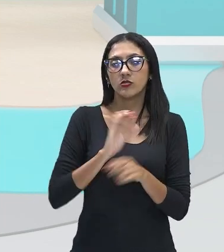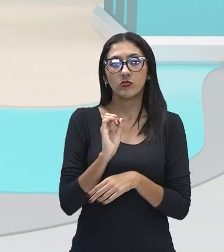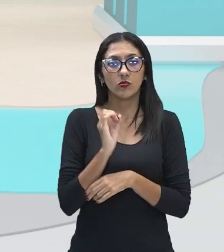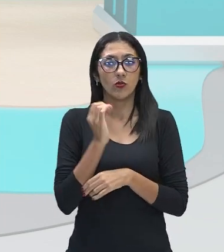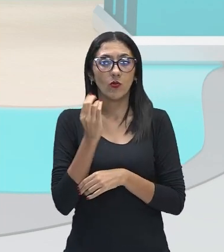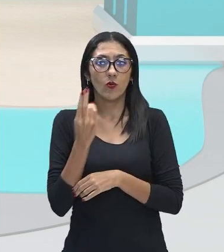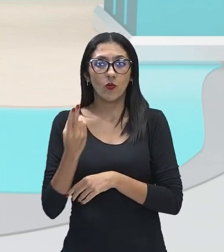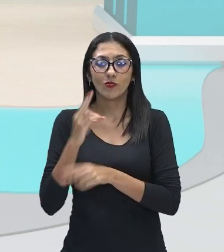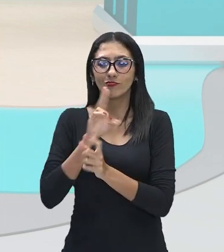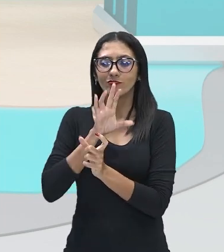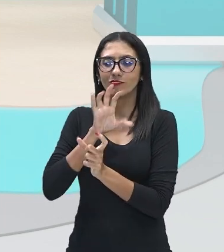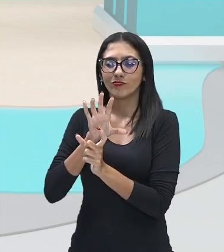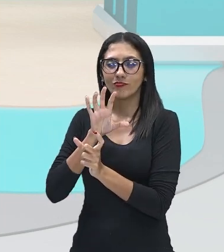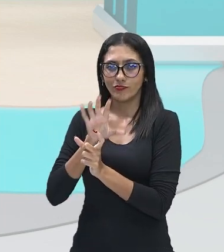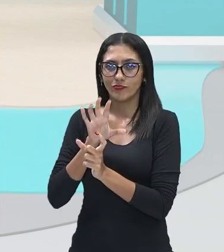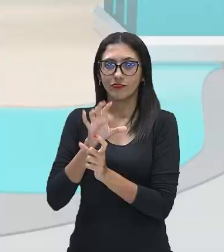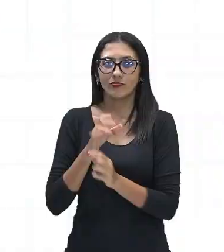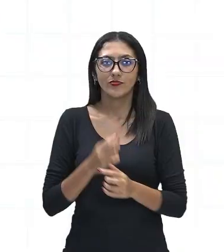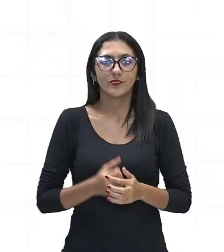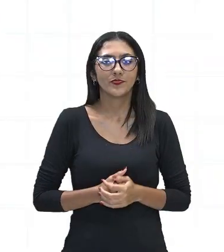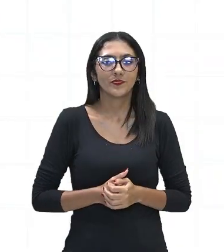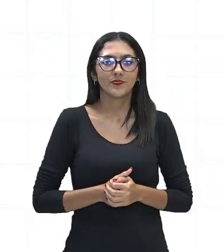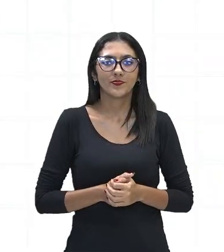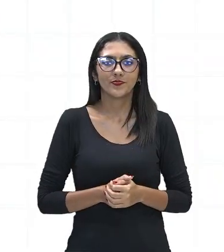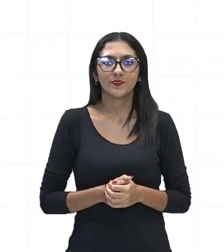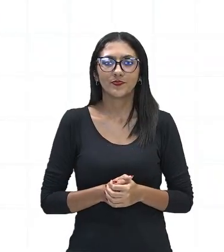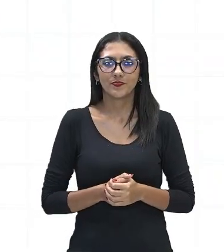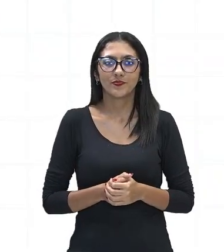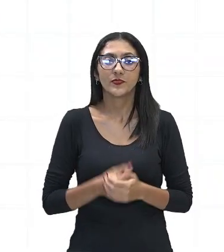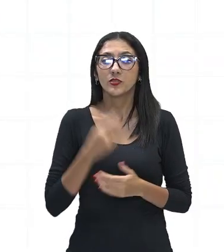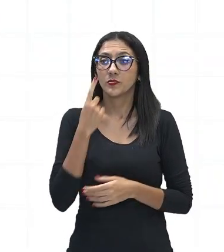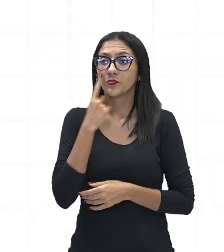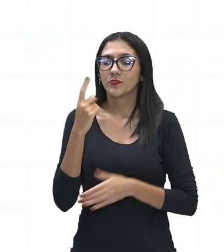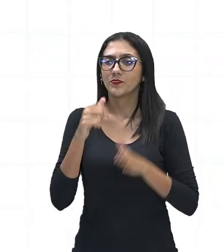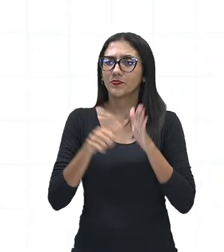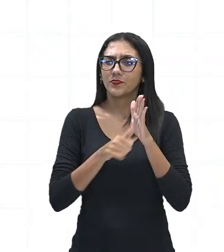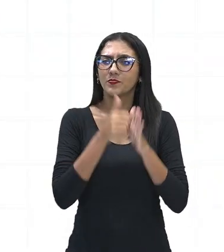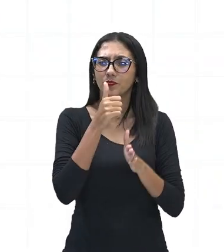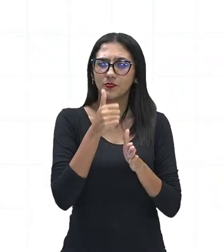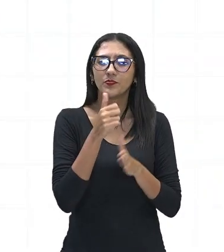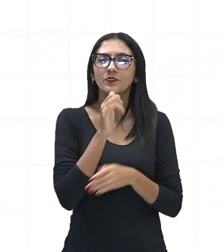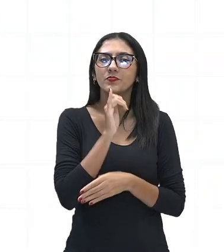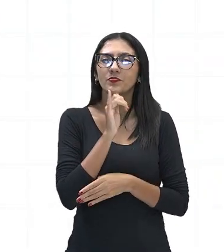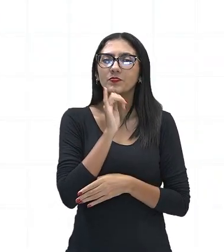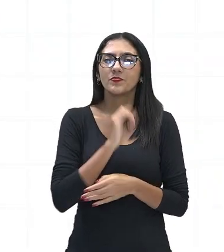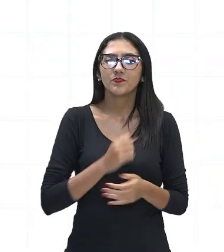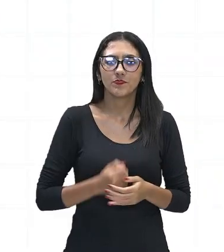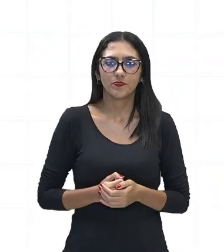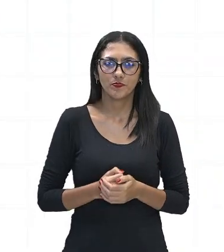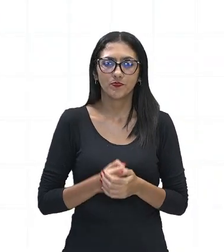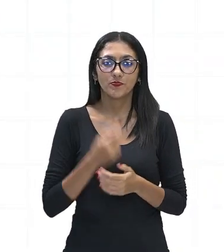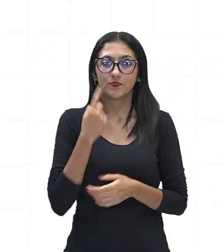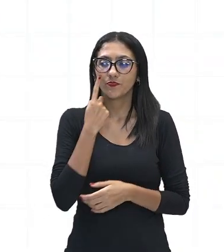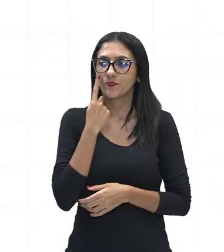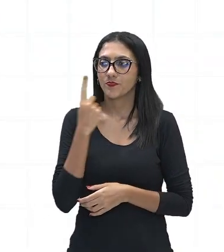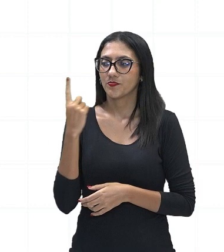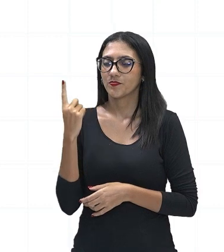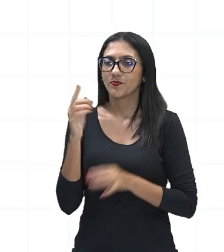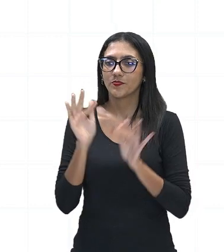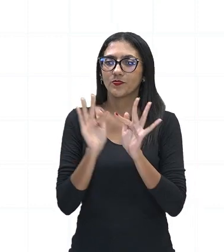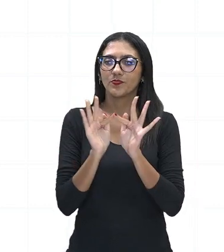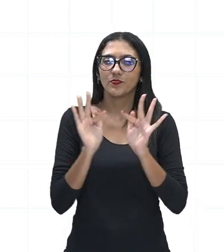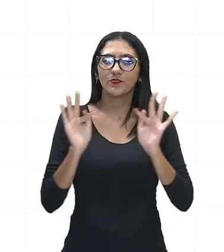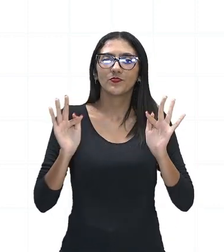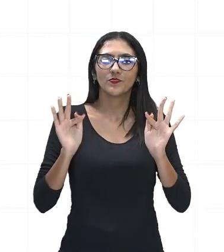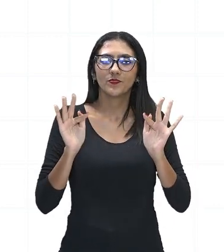figurativo. Vamos ver o primeiro exemplo. Vejam aí, olha. O menino cortou a cara ao